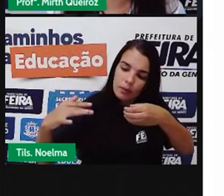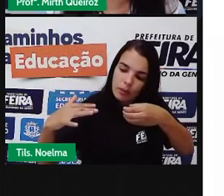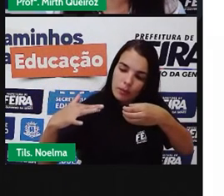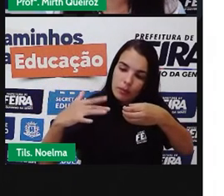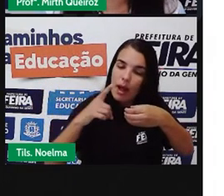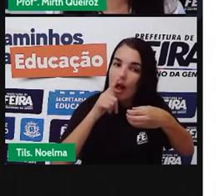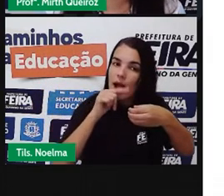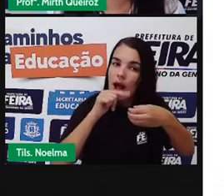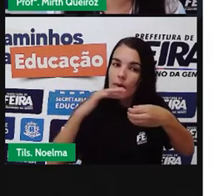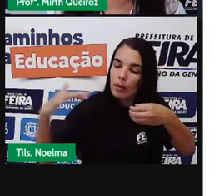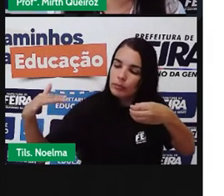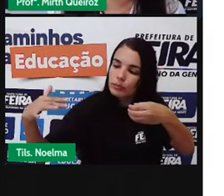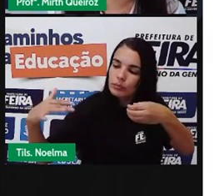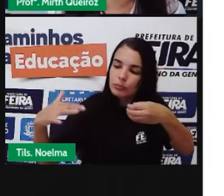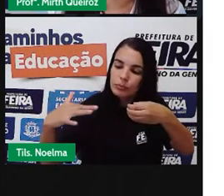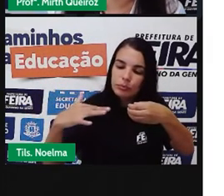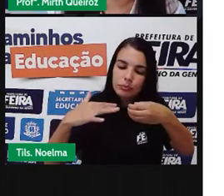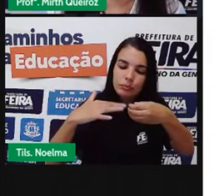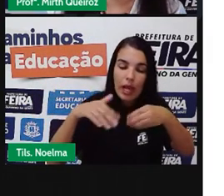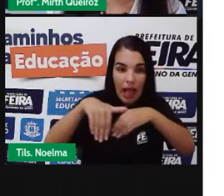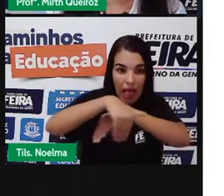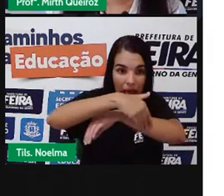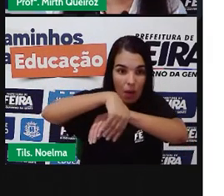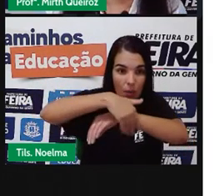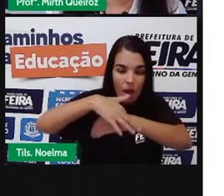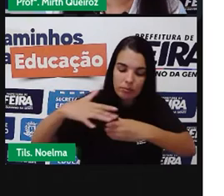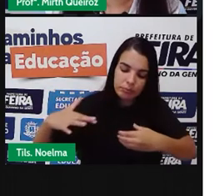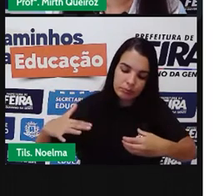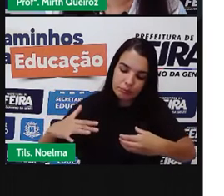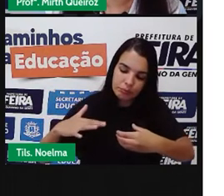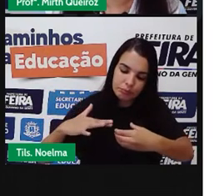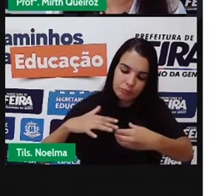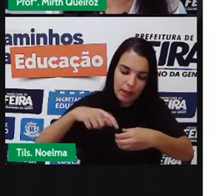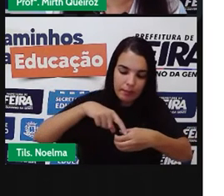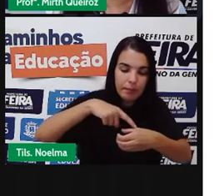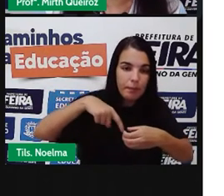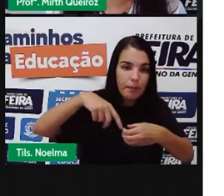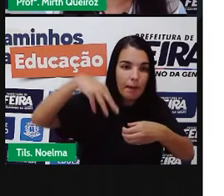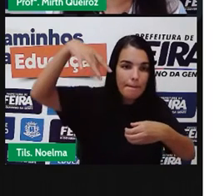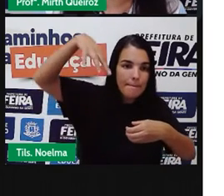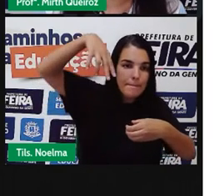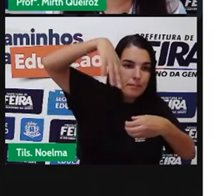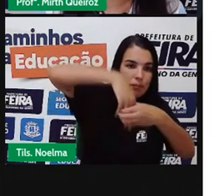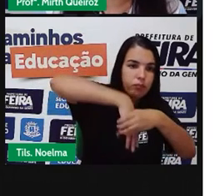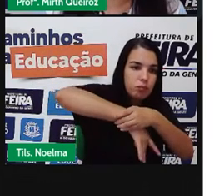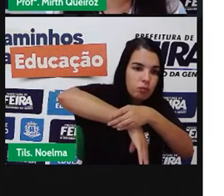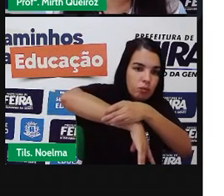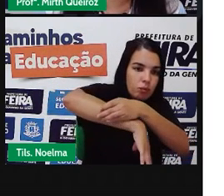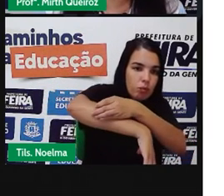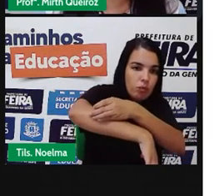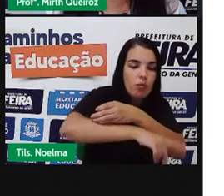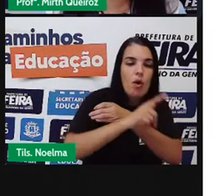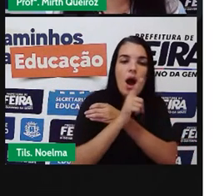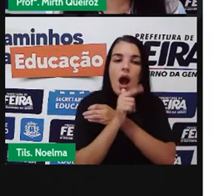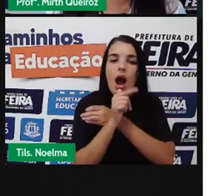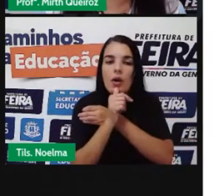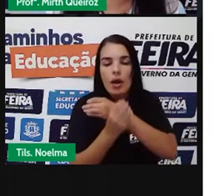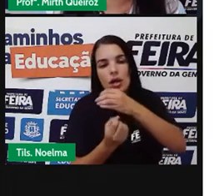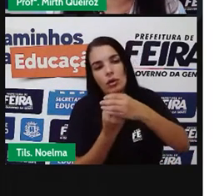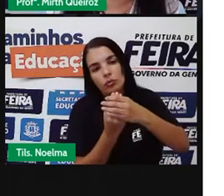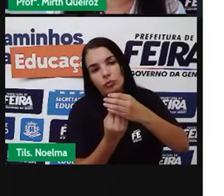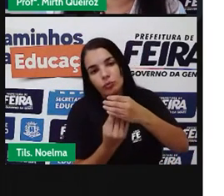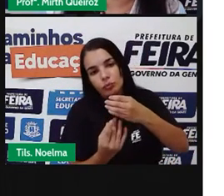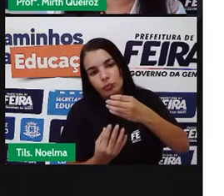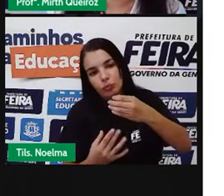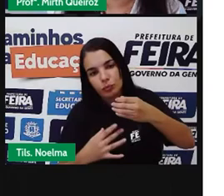relacionado com a água da chuva, né? Das chuvas, sem a drenagem e manejo adequado das águas fluviais urbanas que